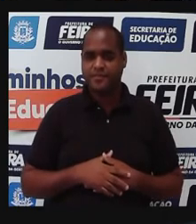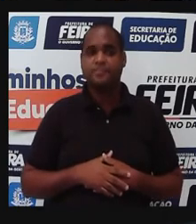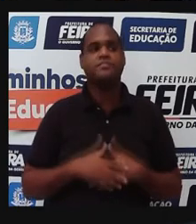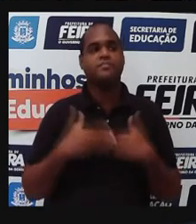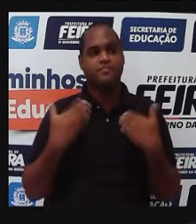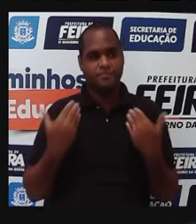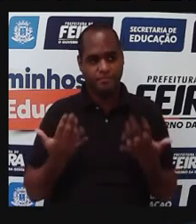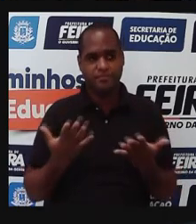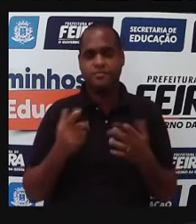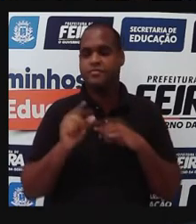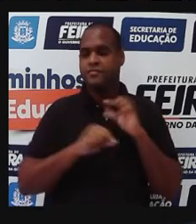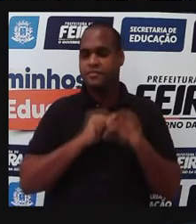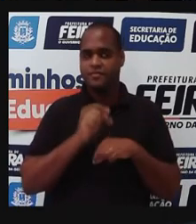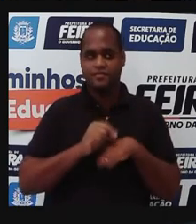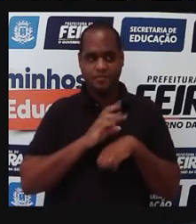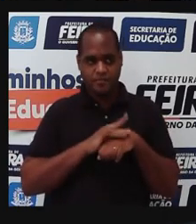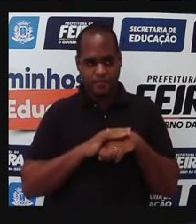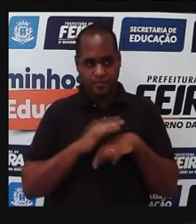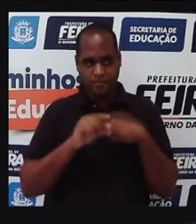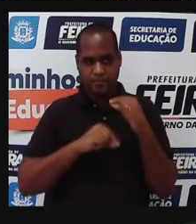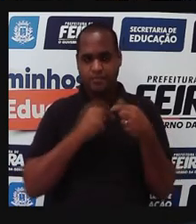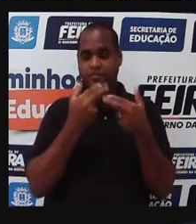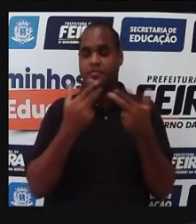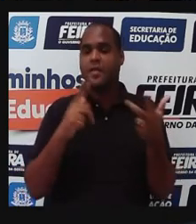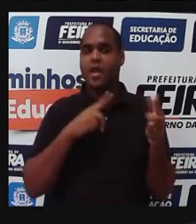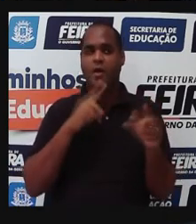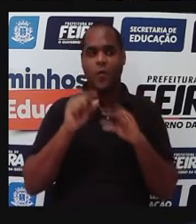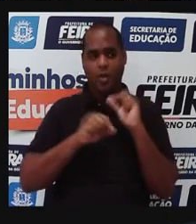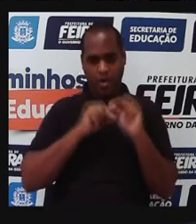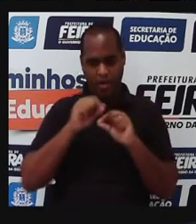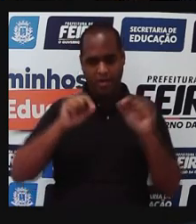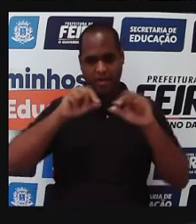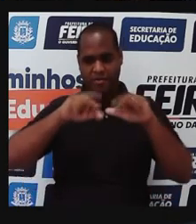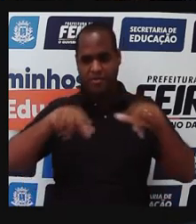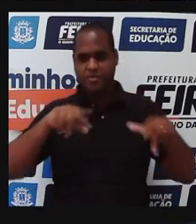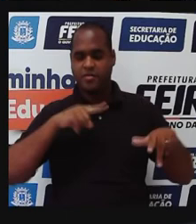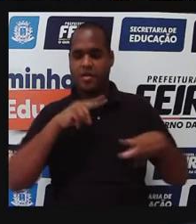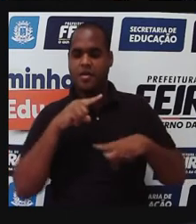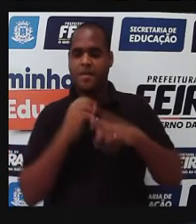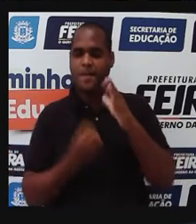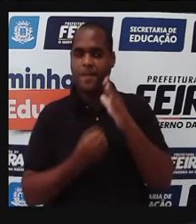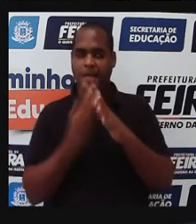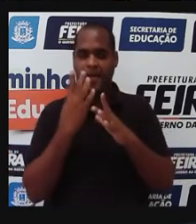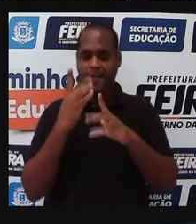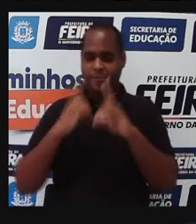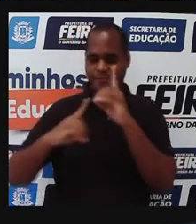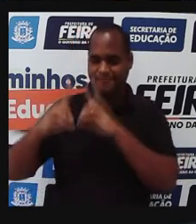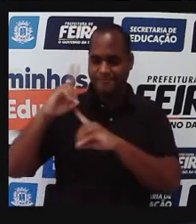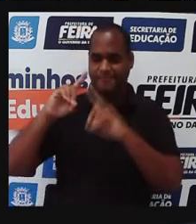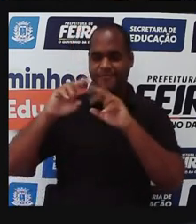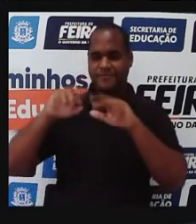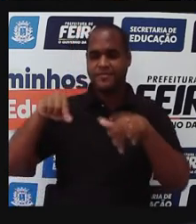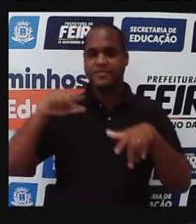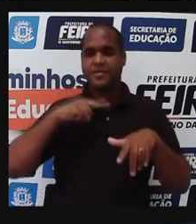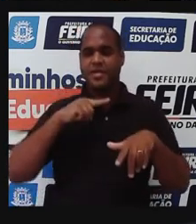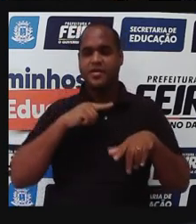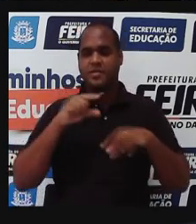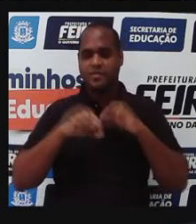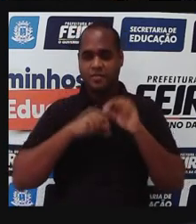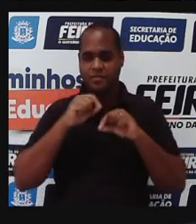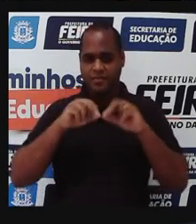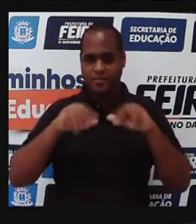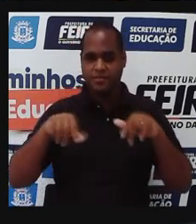Então, por que que as doenças negligenciadas, elas acabam gerando uma dinâmica circular de adoecimento e